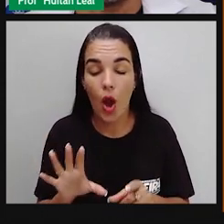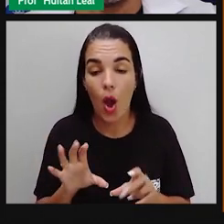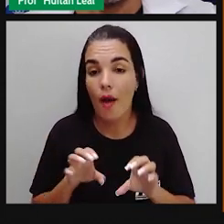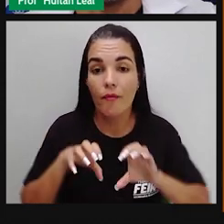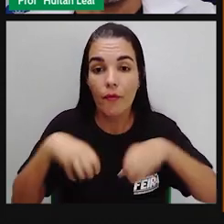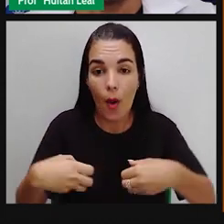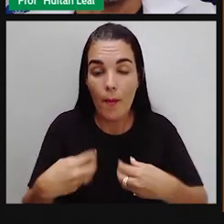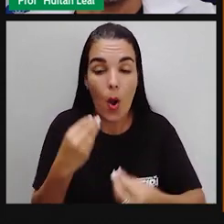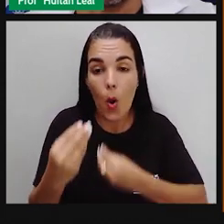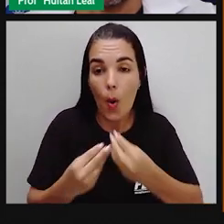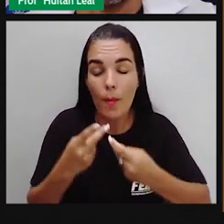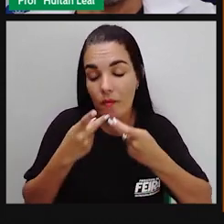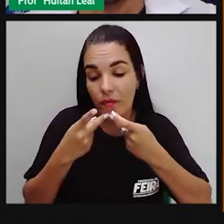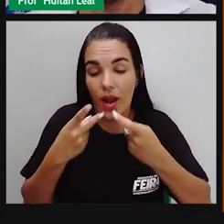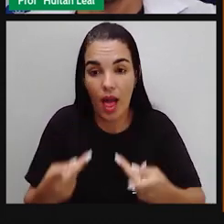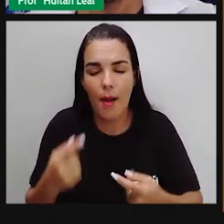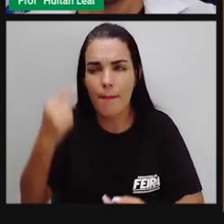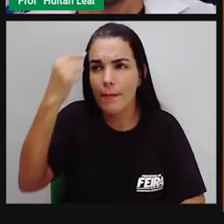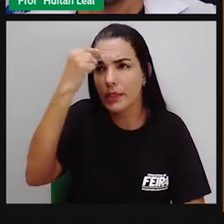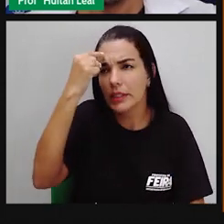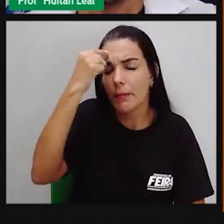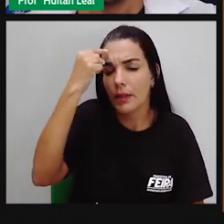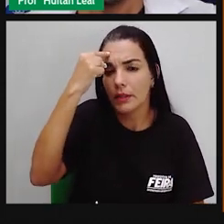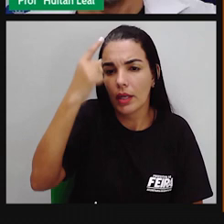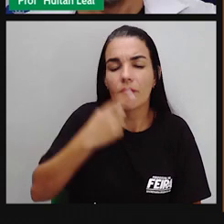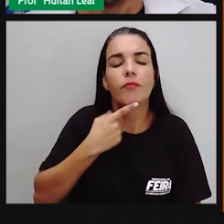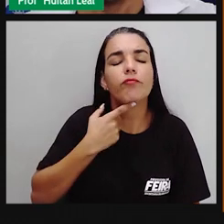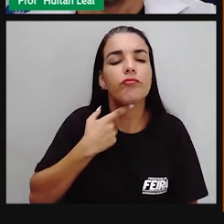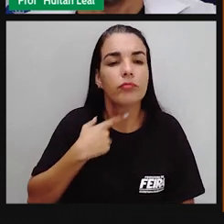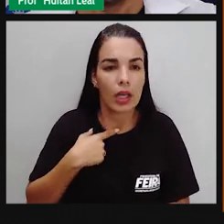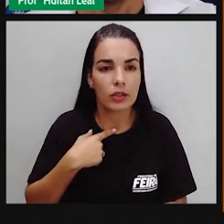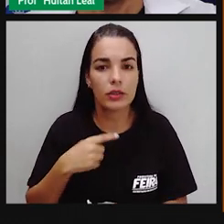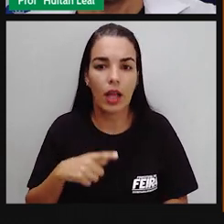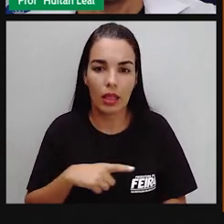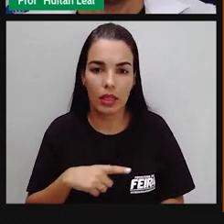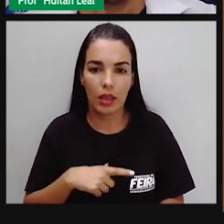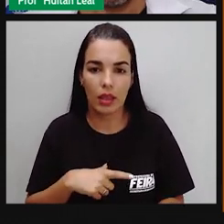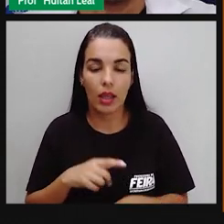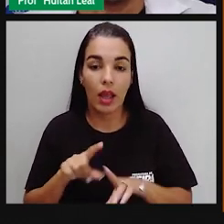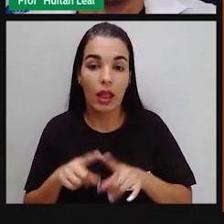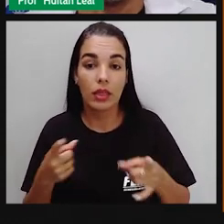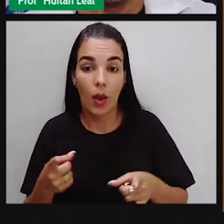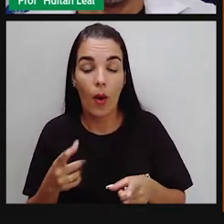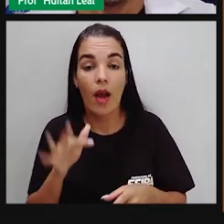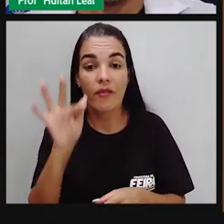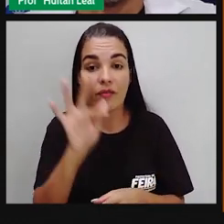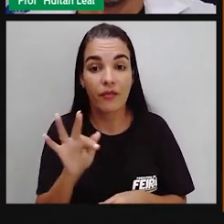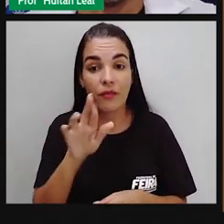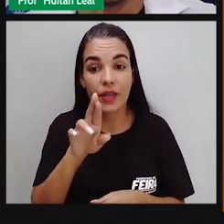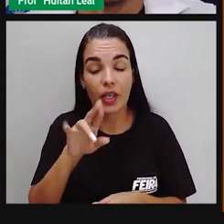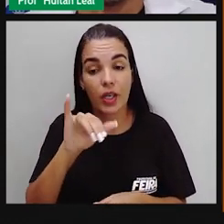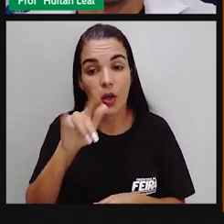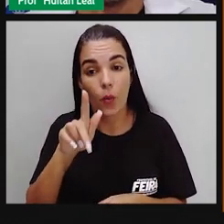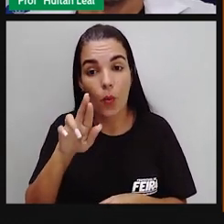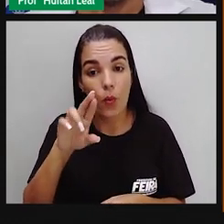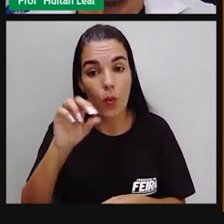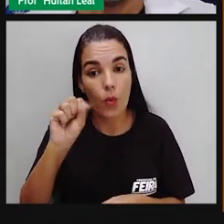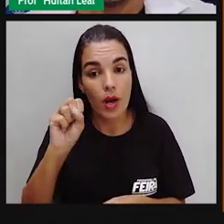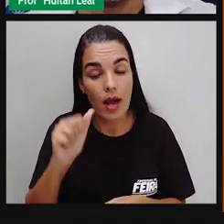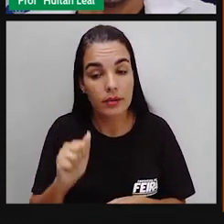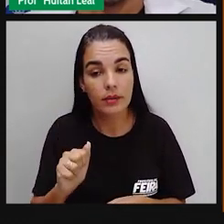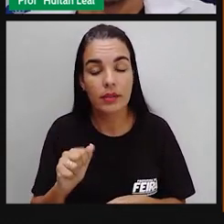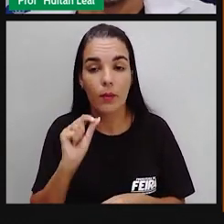utilizamos para expressar os nossos pensamentos. Então, as figuras de linguagem, elas vão por esse caminho.